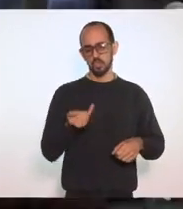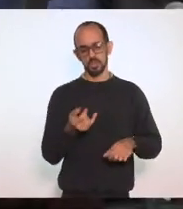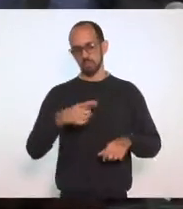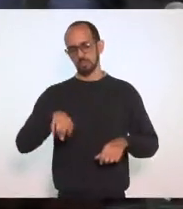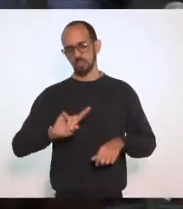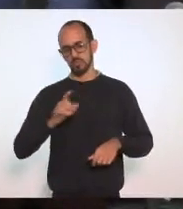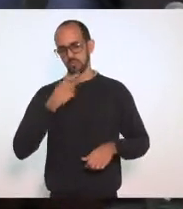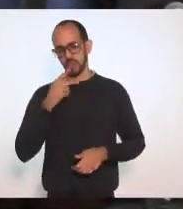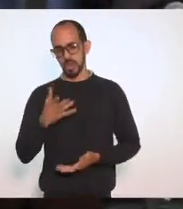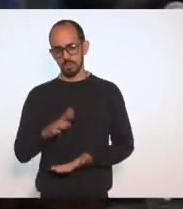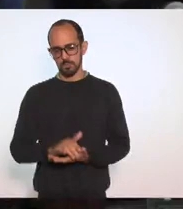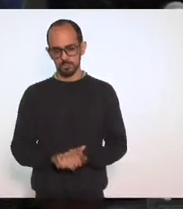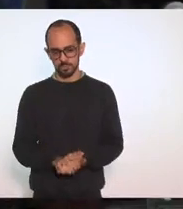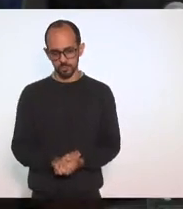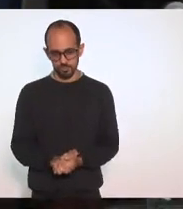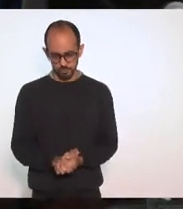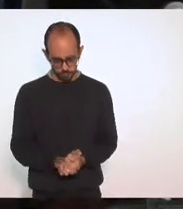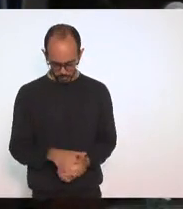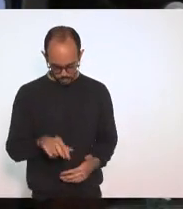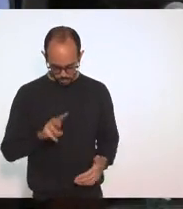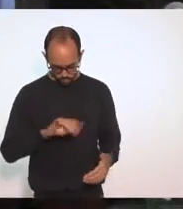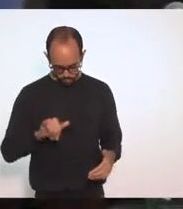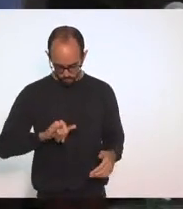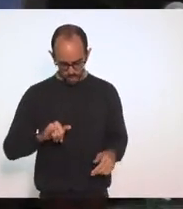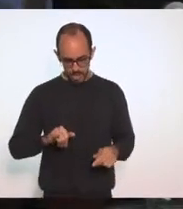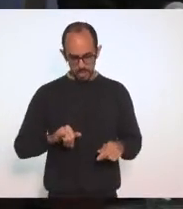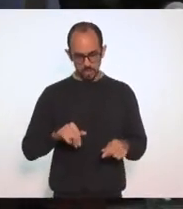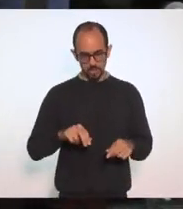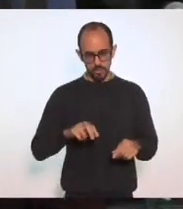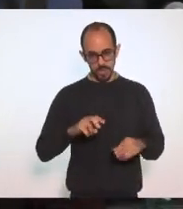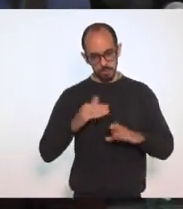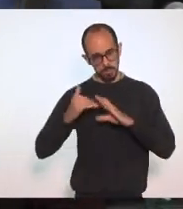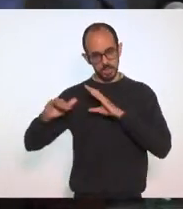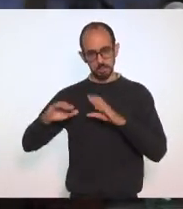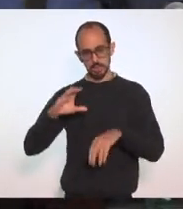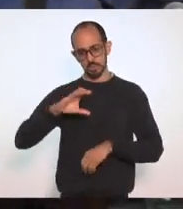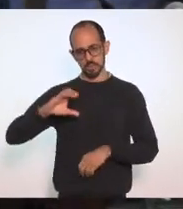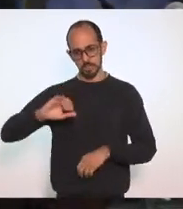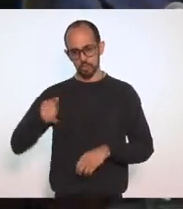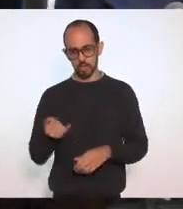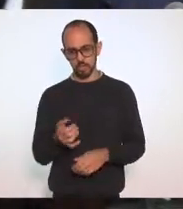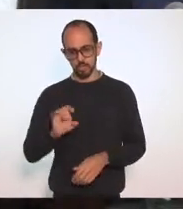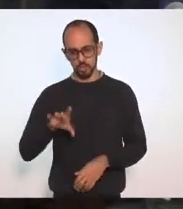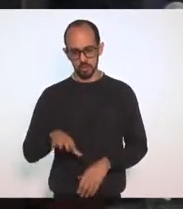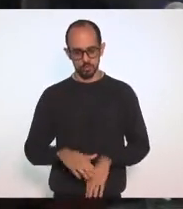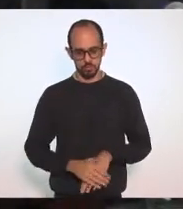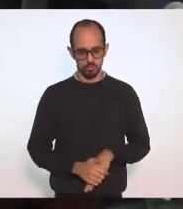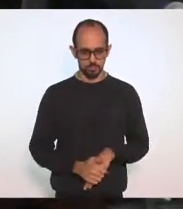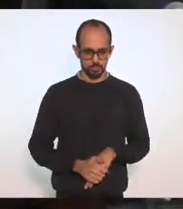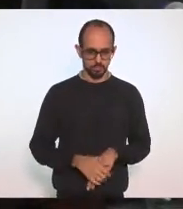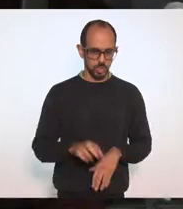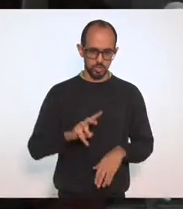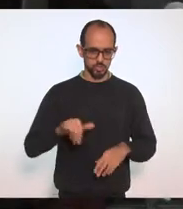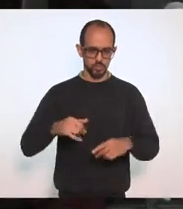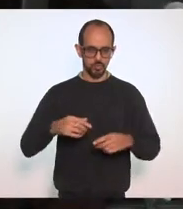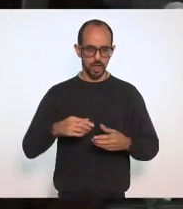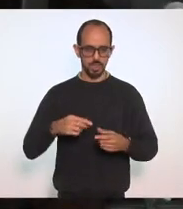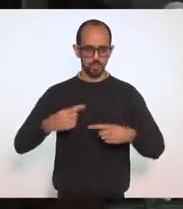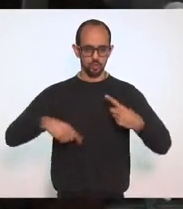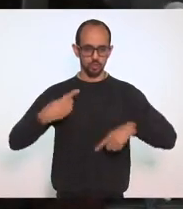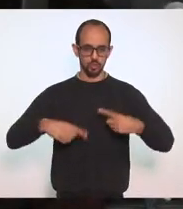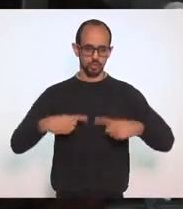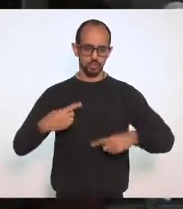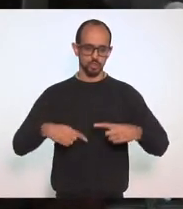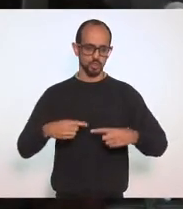Não, nós não vamos... Só é encaminhamento da Comissão de Constituição de Justiça. nós não chegamos a entrar no mérito do